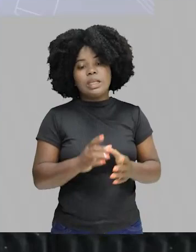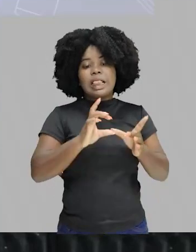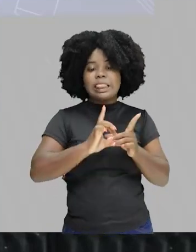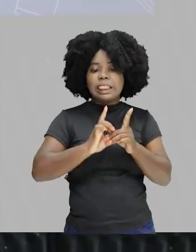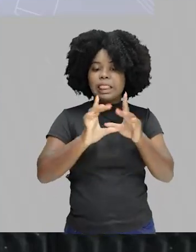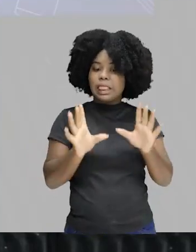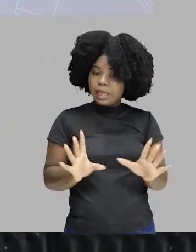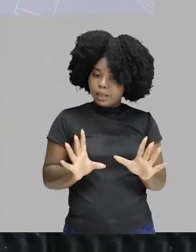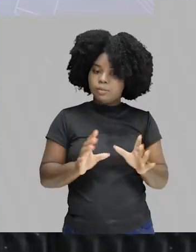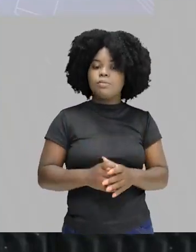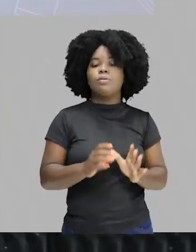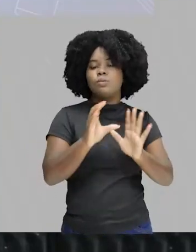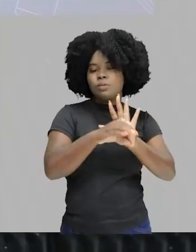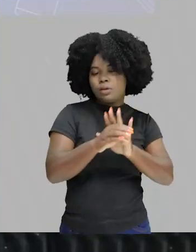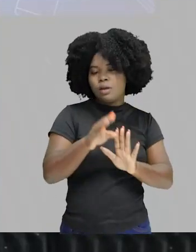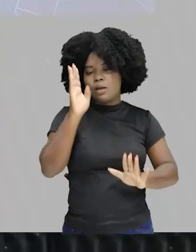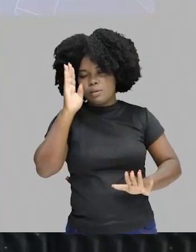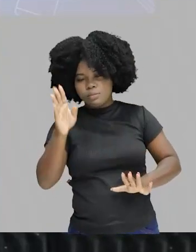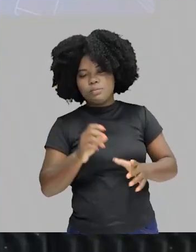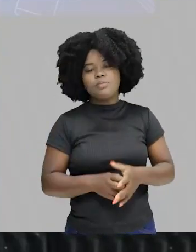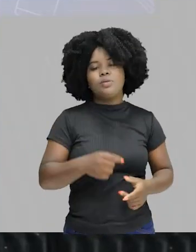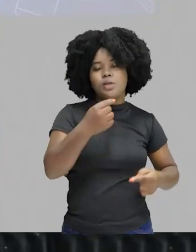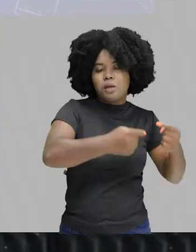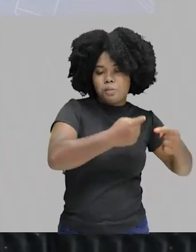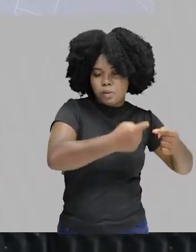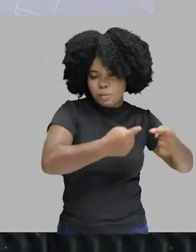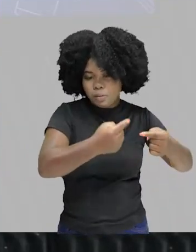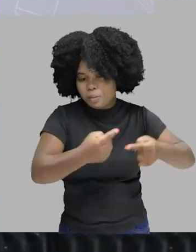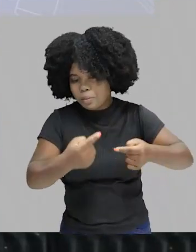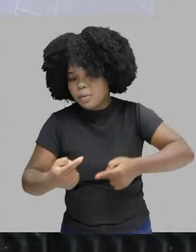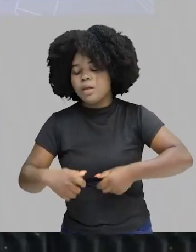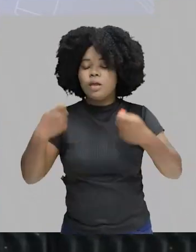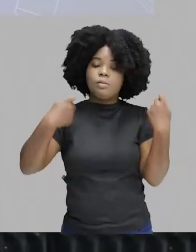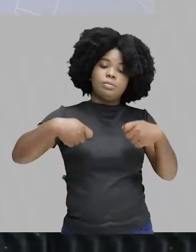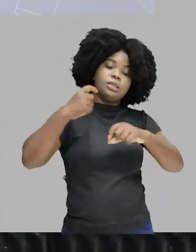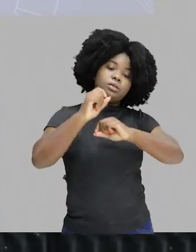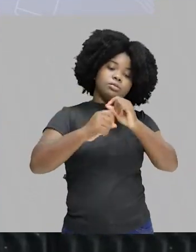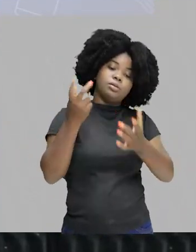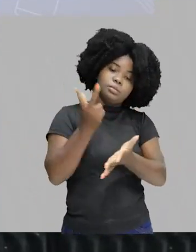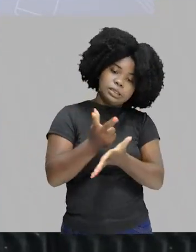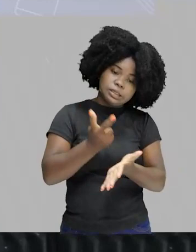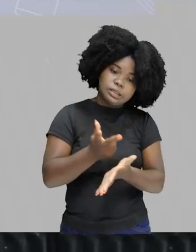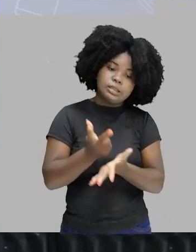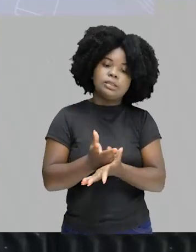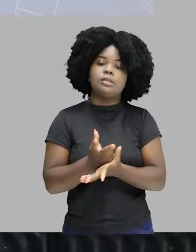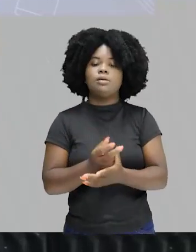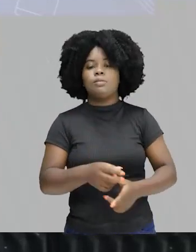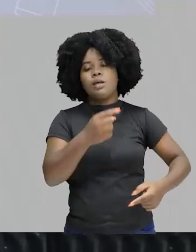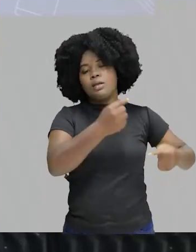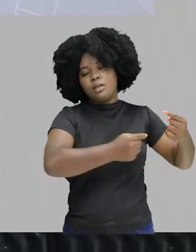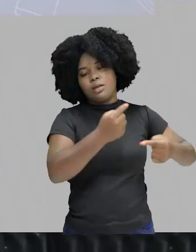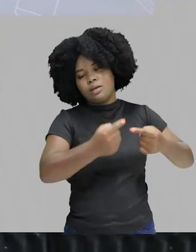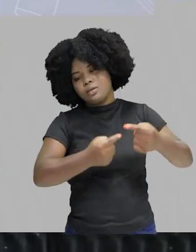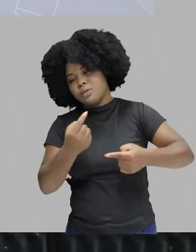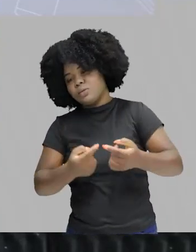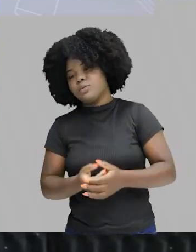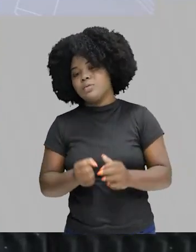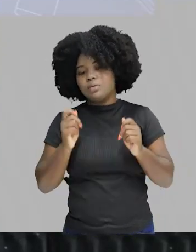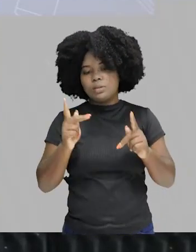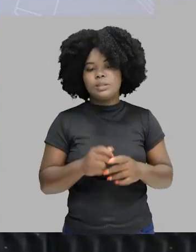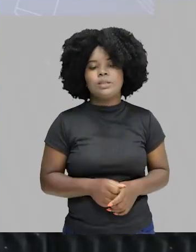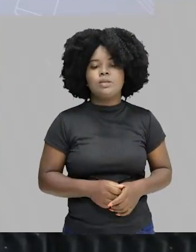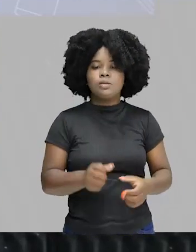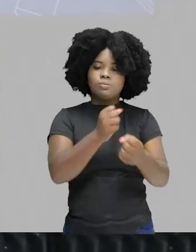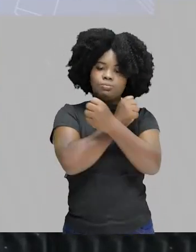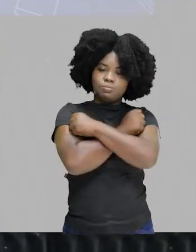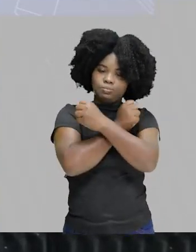Democracia, um dos conceitos fundamentais da política, e que nós precisamos o tempo inteiro estar realaborando, discutindo e debatendo. Então, fica